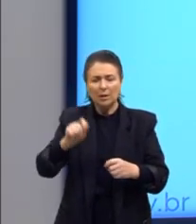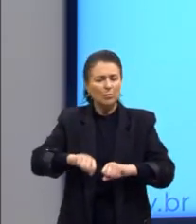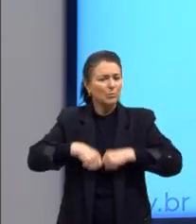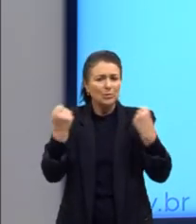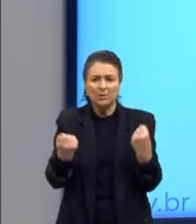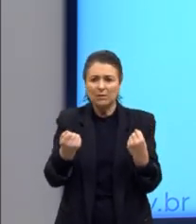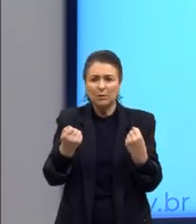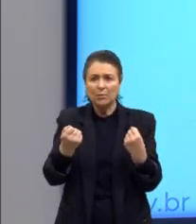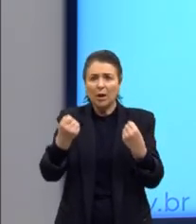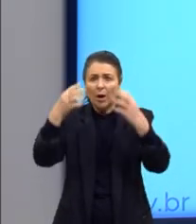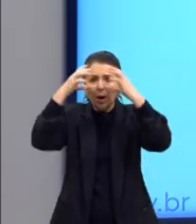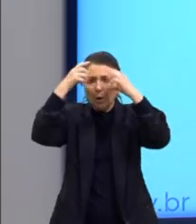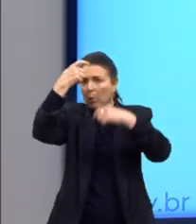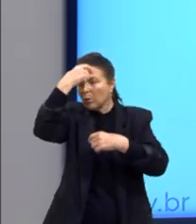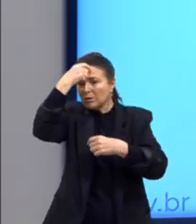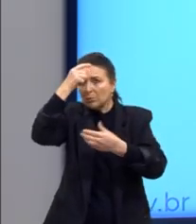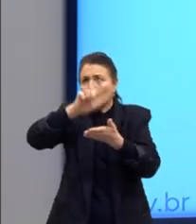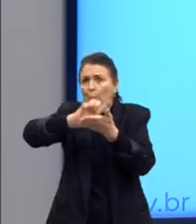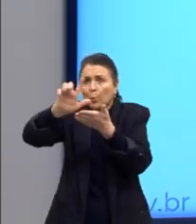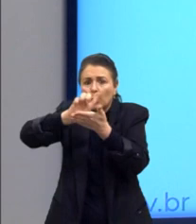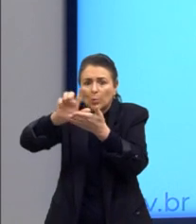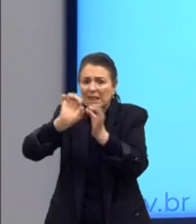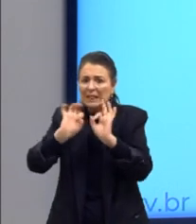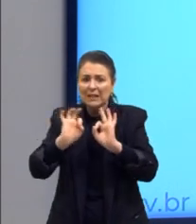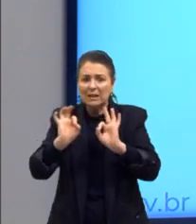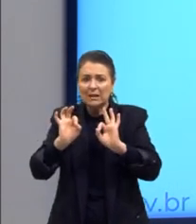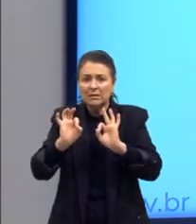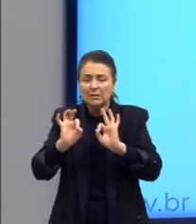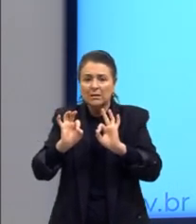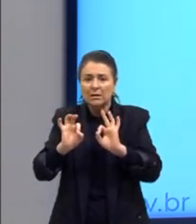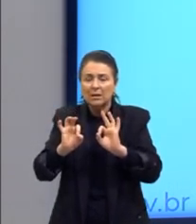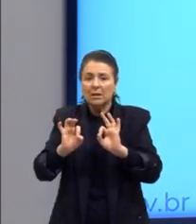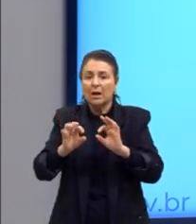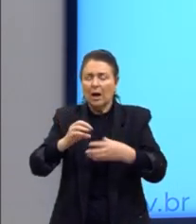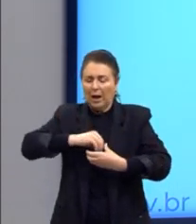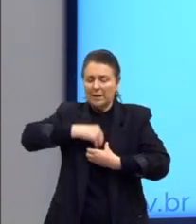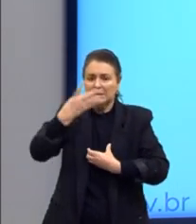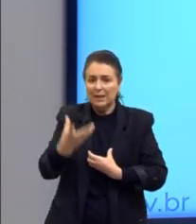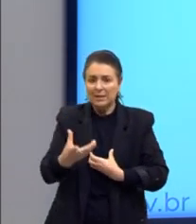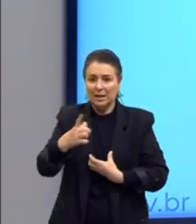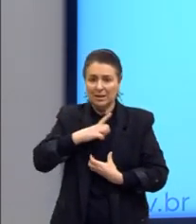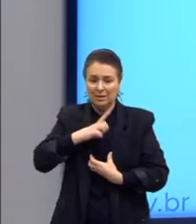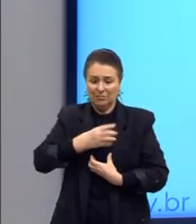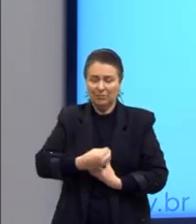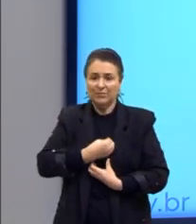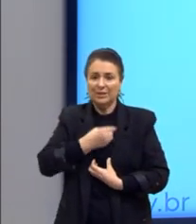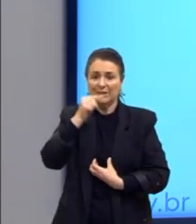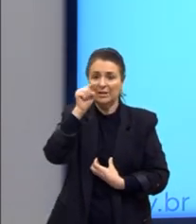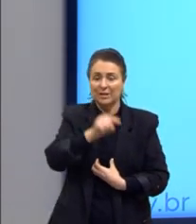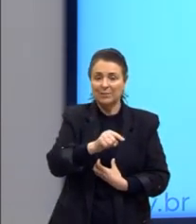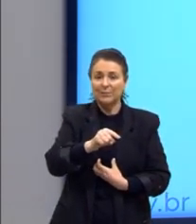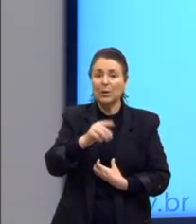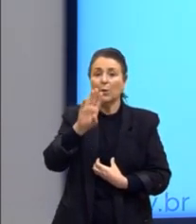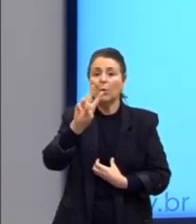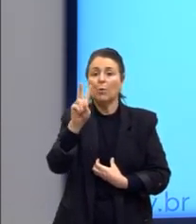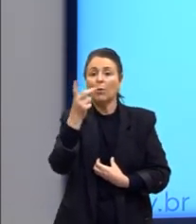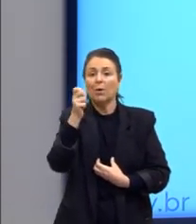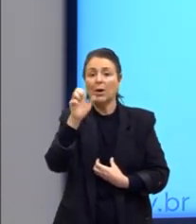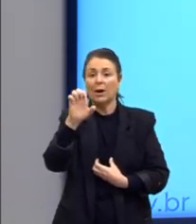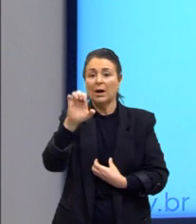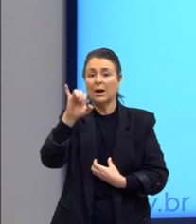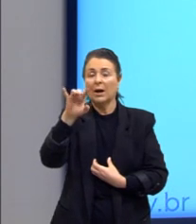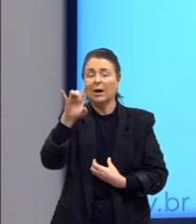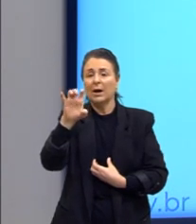consciência vazia. Nossa consciência sempre é consciência de. Então, a essência, existência está aqui mesmo. Heidegger, o